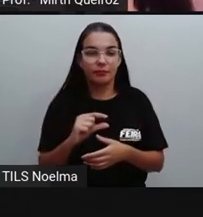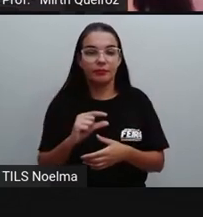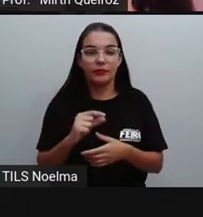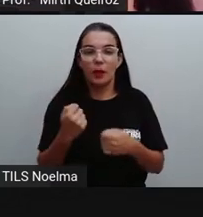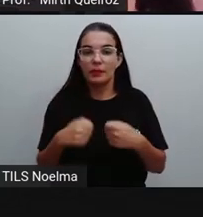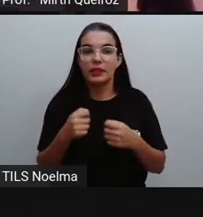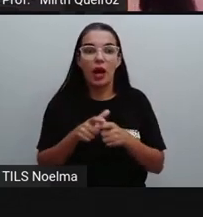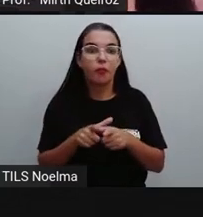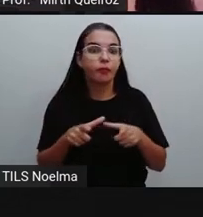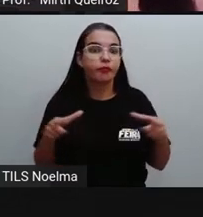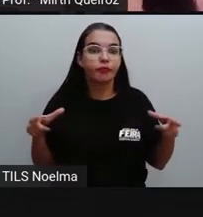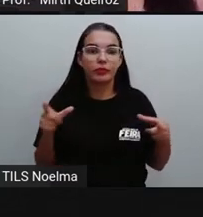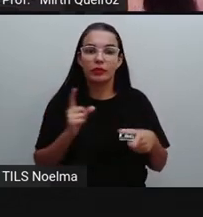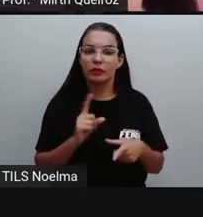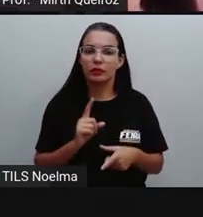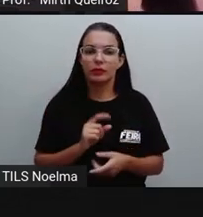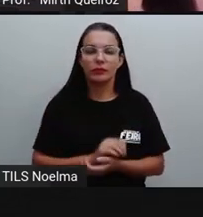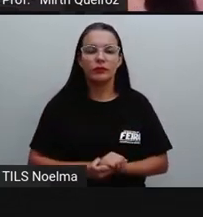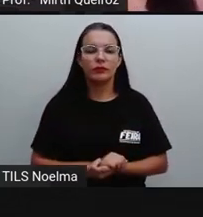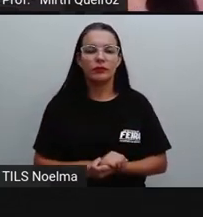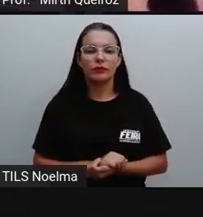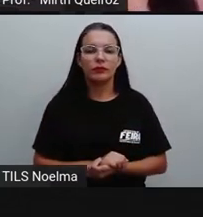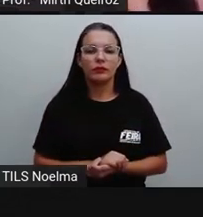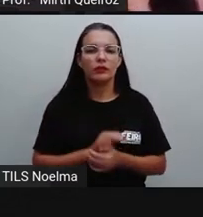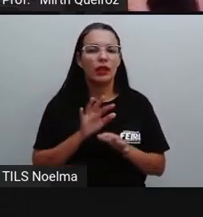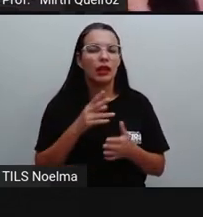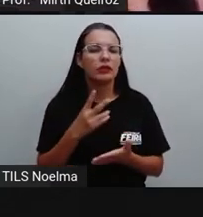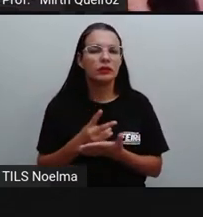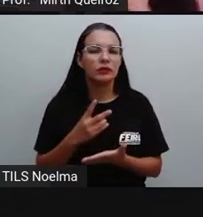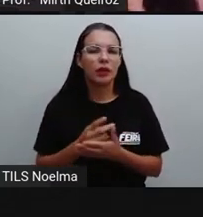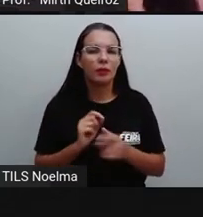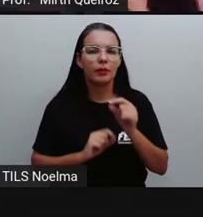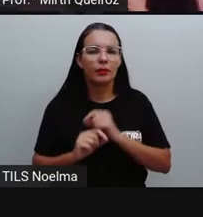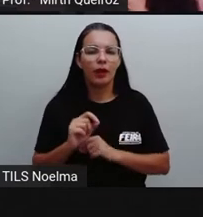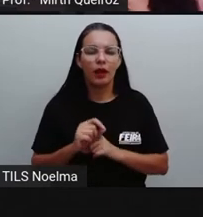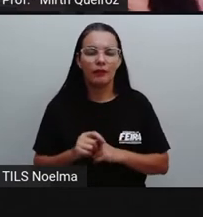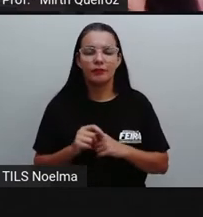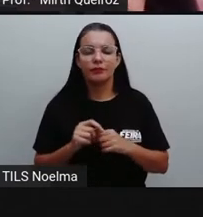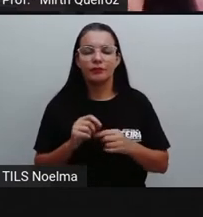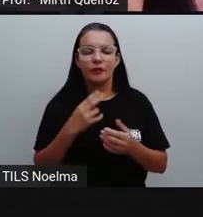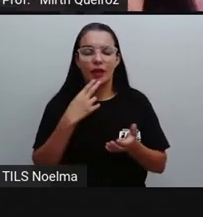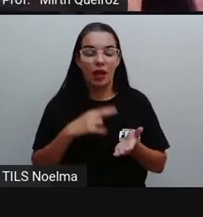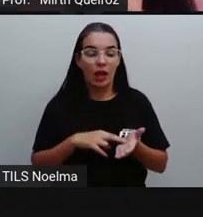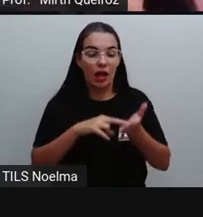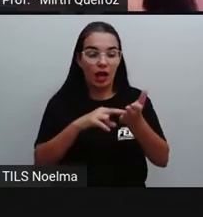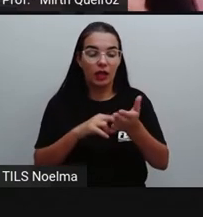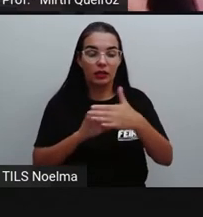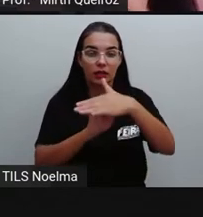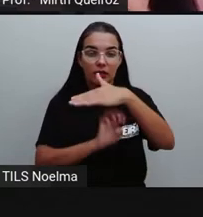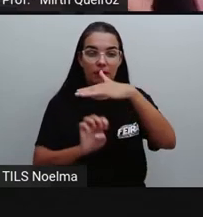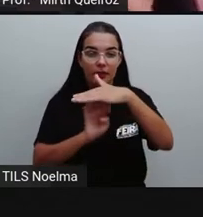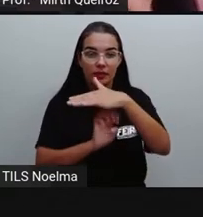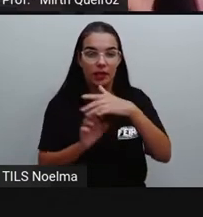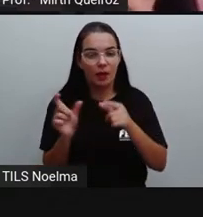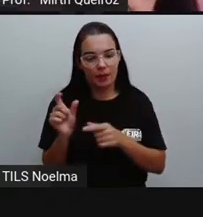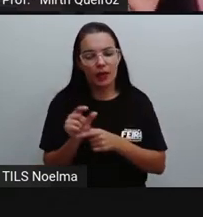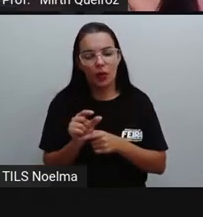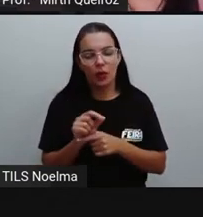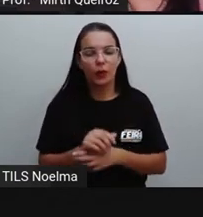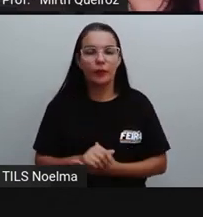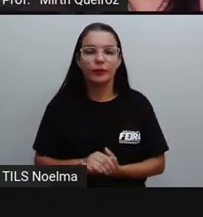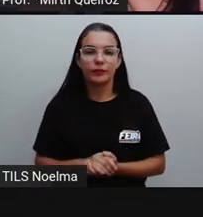curto tamanho. Geralmente, essas cartas oficiais e comerciais, elas são menores, né?